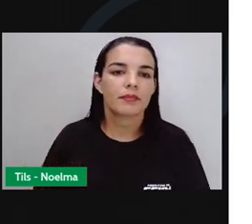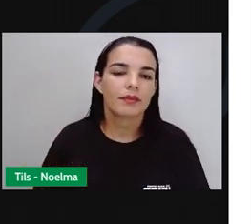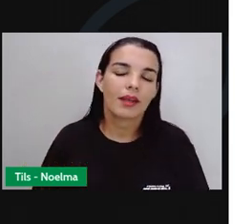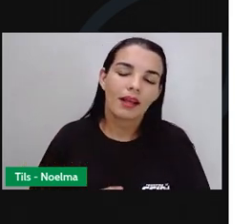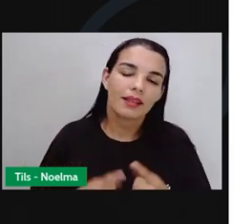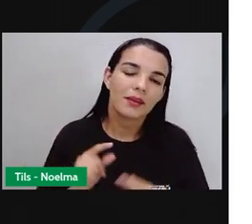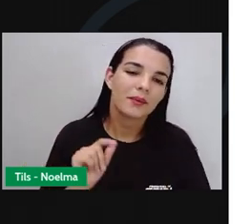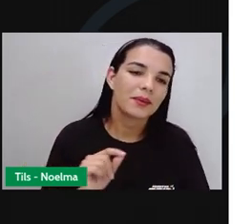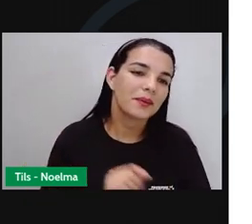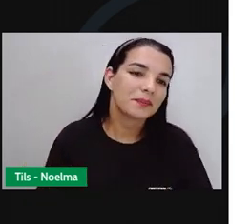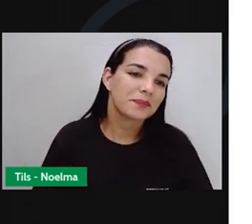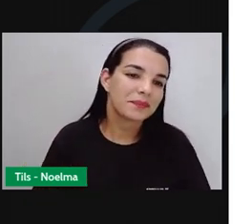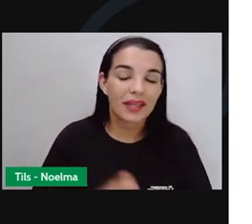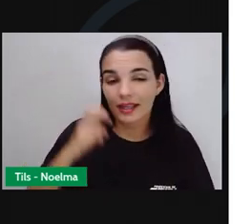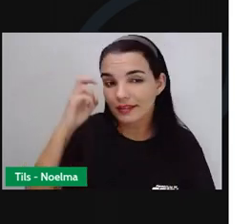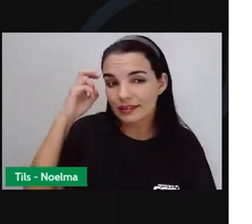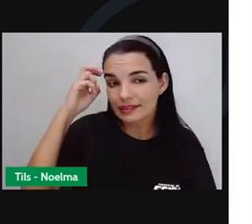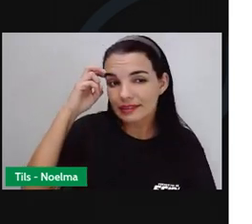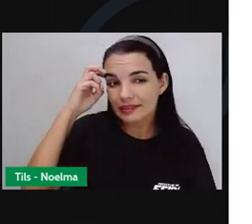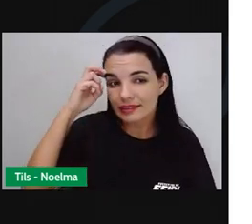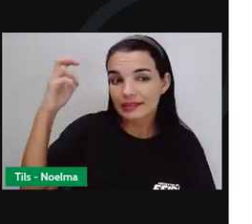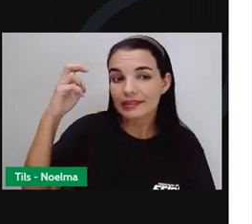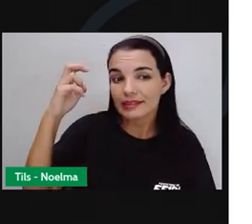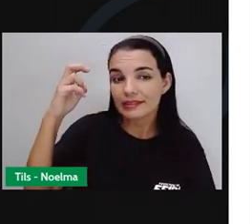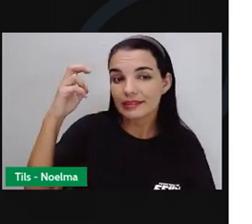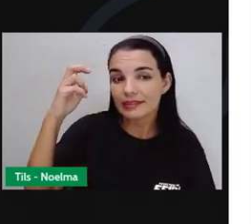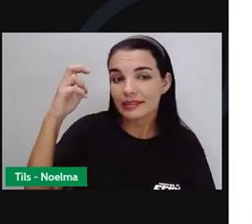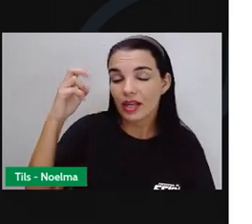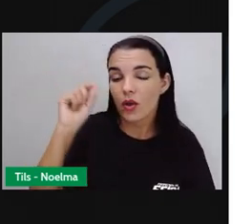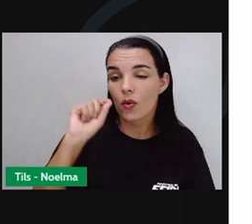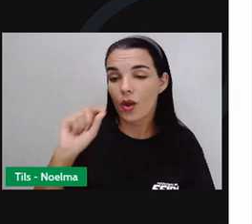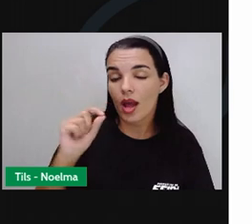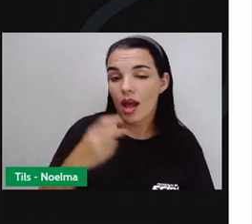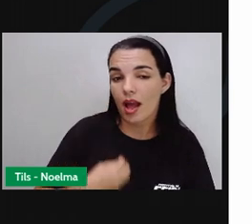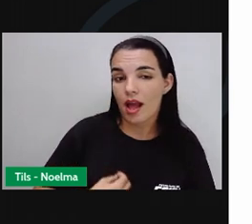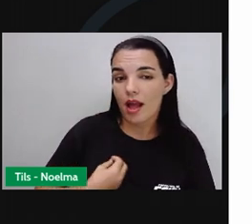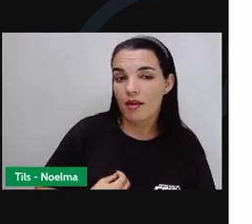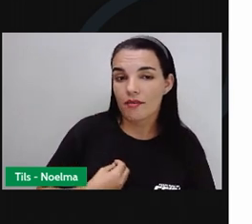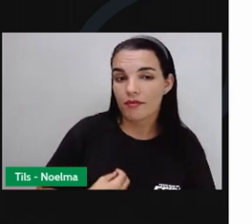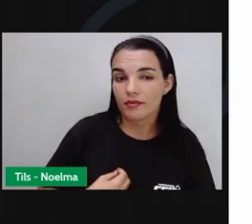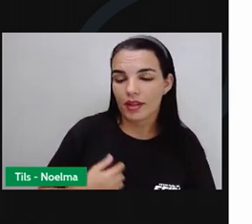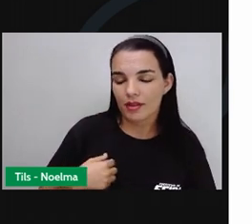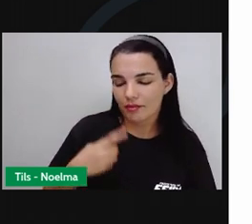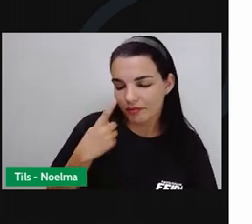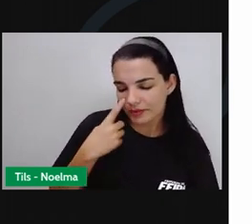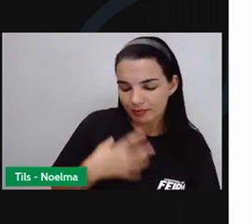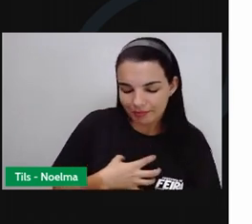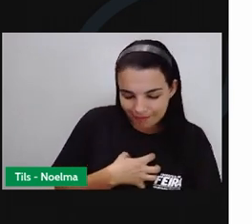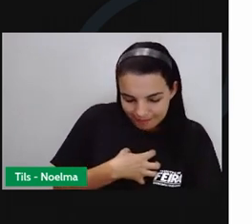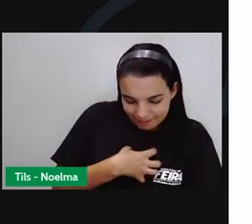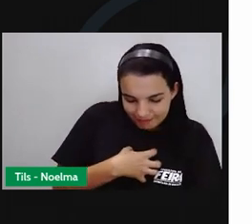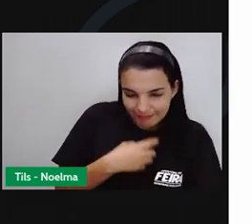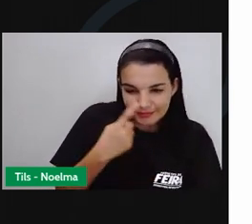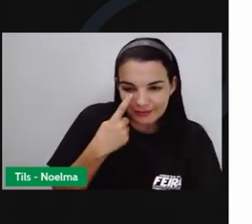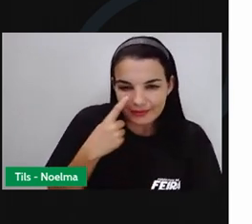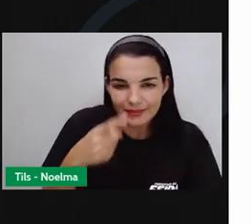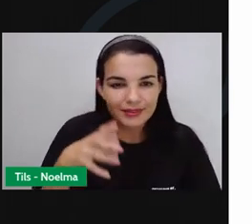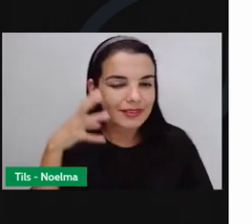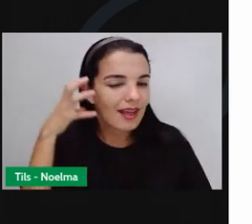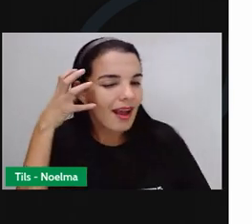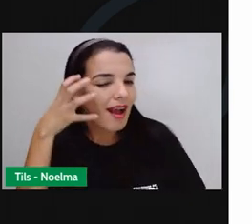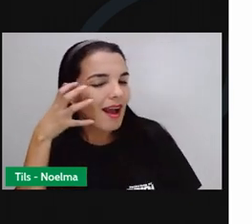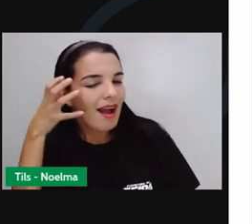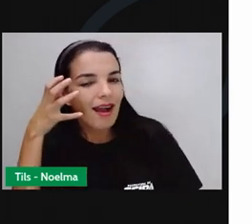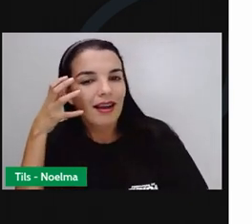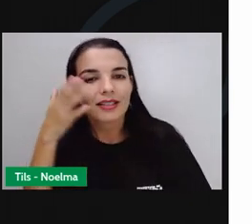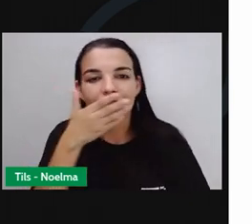e que você ria. Que eu me emocione ouvindo o seu canto. Que eu melhore o mundo, que